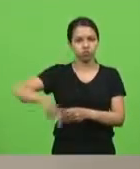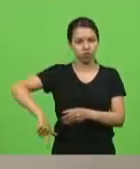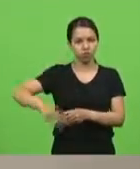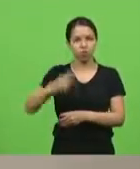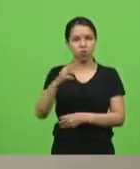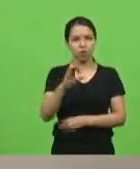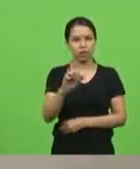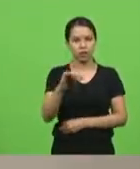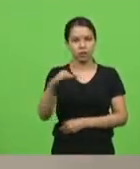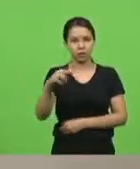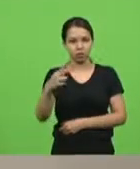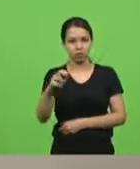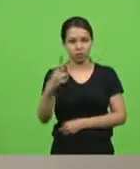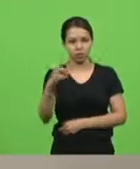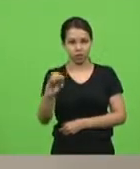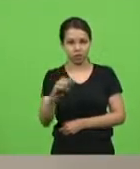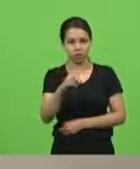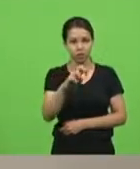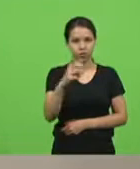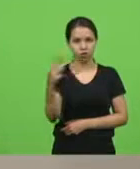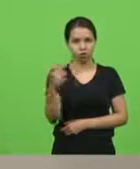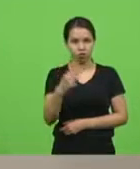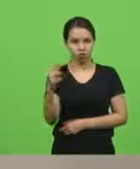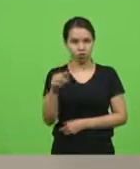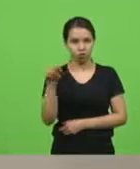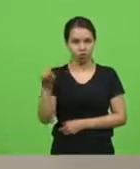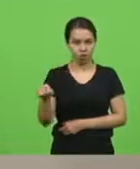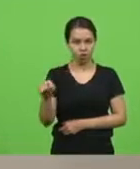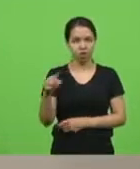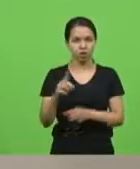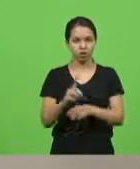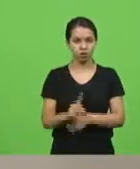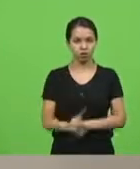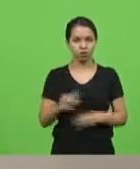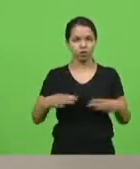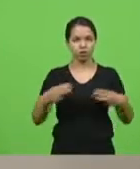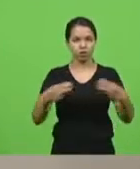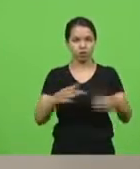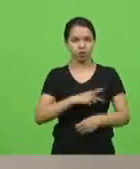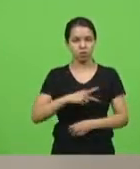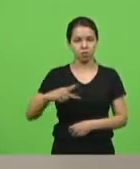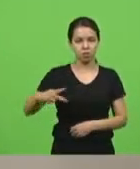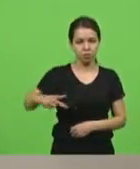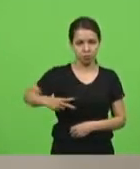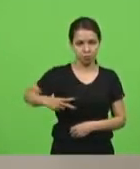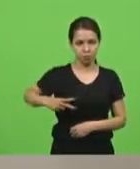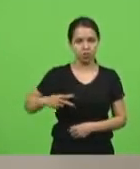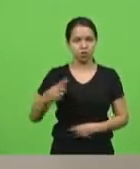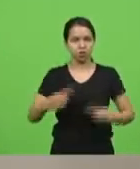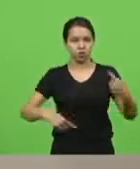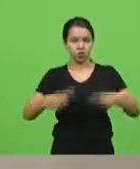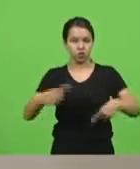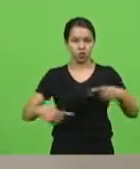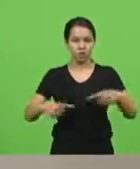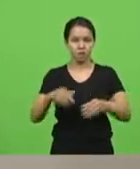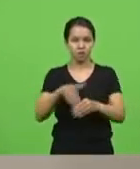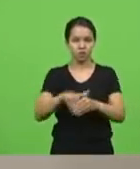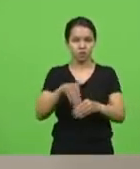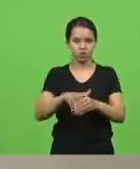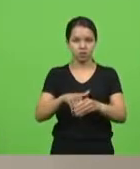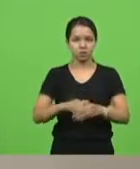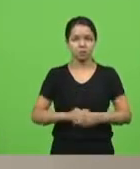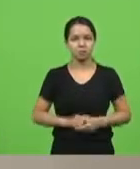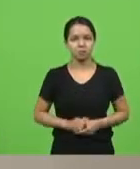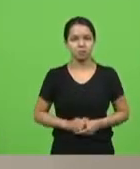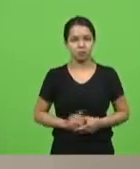diretoria da Associação Catarinense do Ministério Público, em discussão, não havendo quem queira discutir, em votação, deputados que aprovam permanência como se encontra,